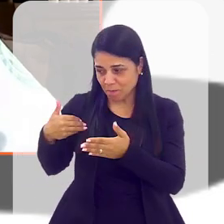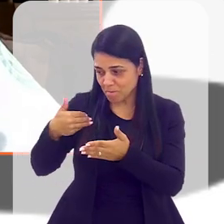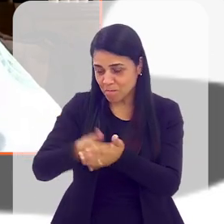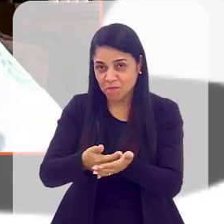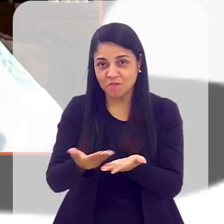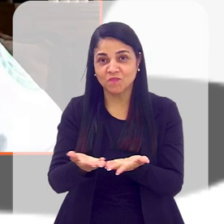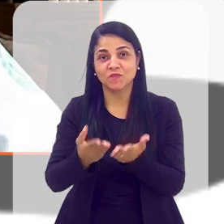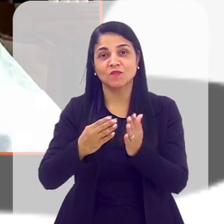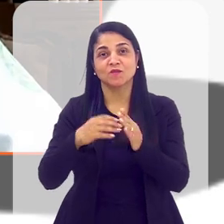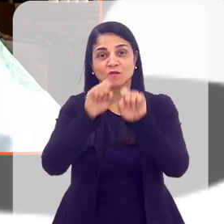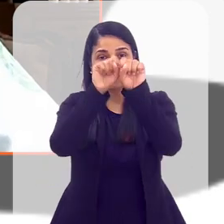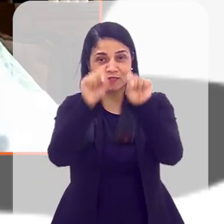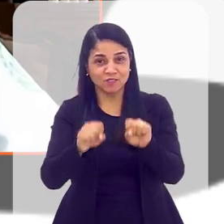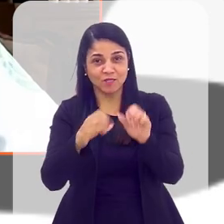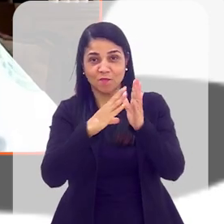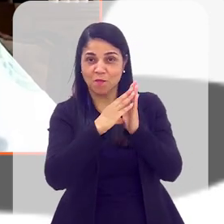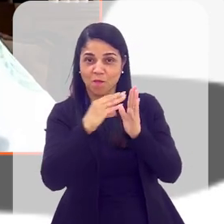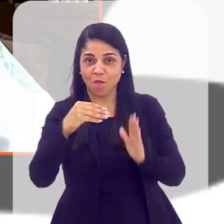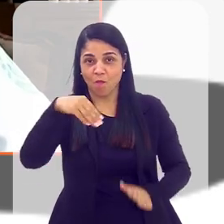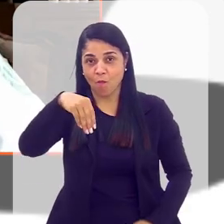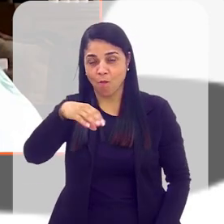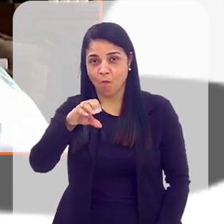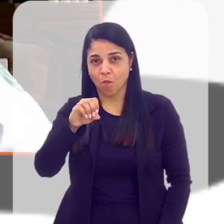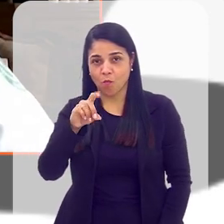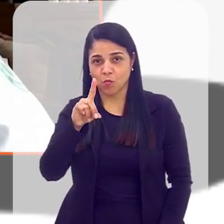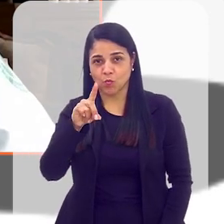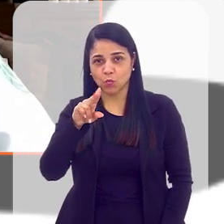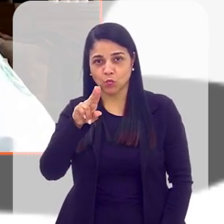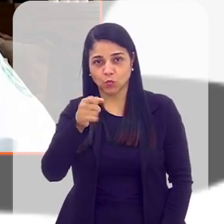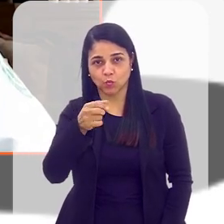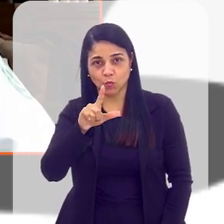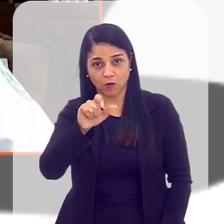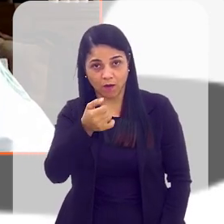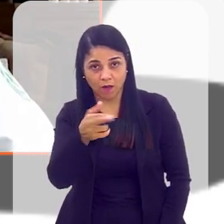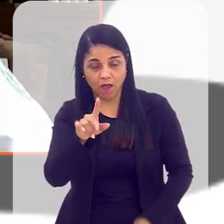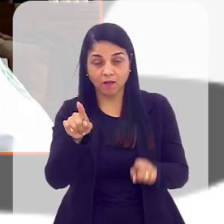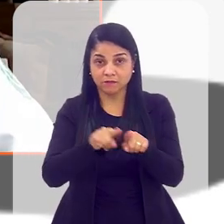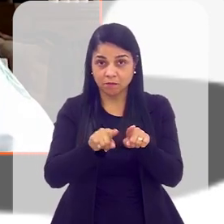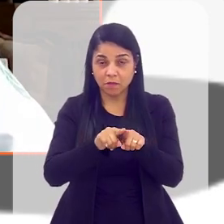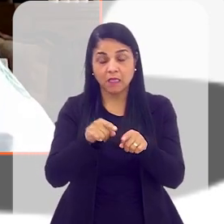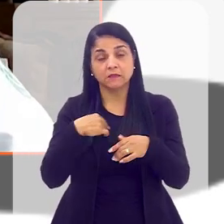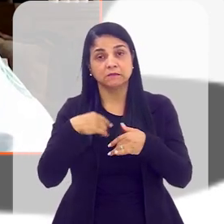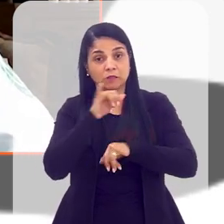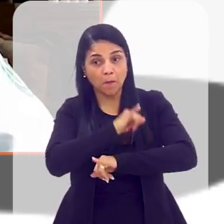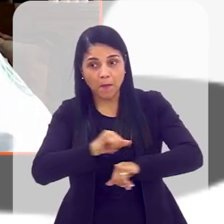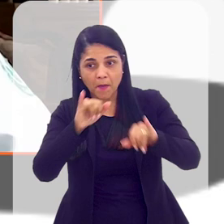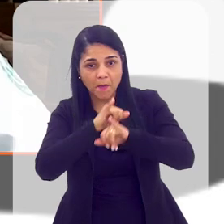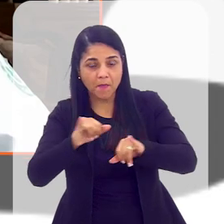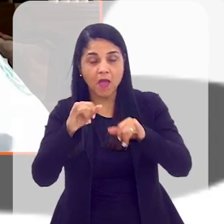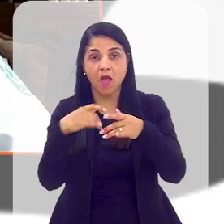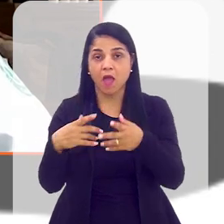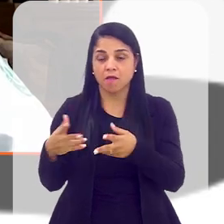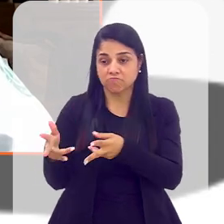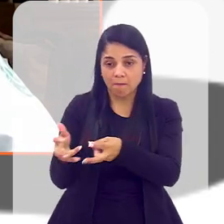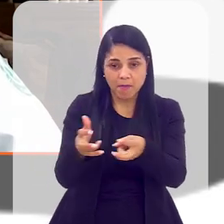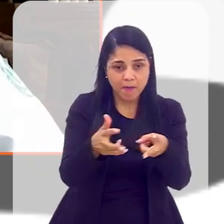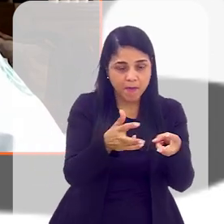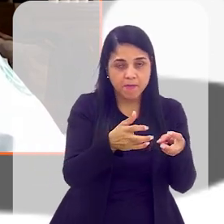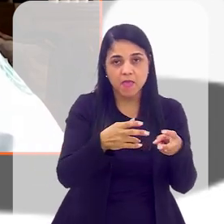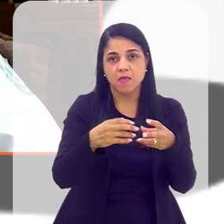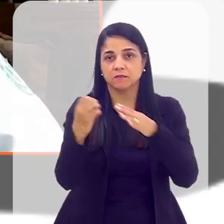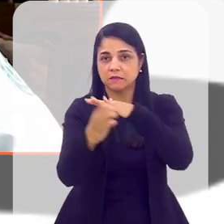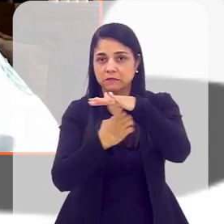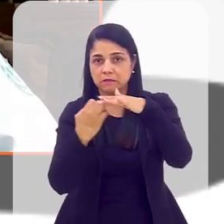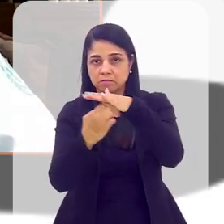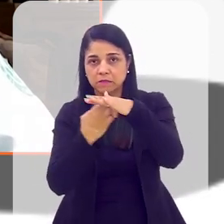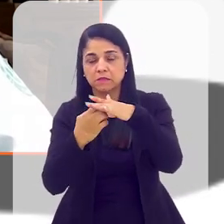os sistemas modulares, não só nós, como outros sistemas modulares, estão na vitrine, as pessoas estão falando sobre isso, as consultoras estão percebendo que